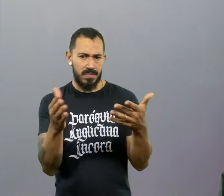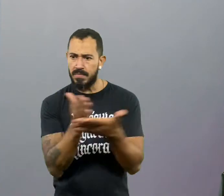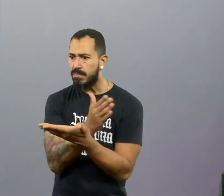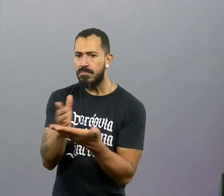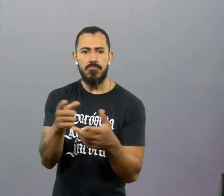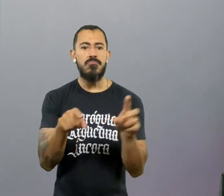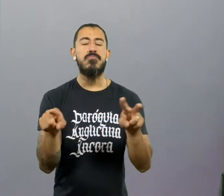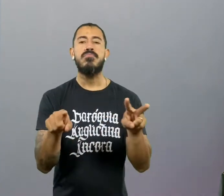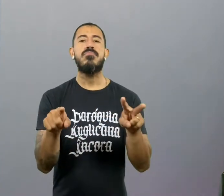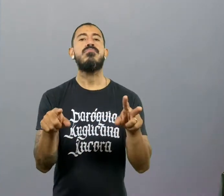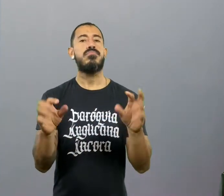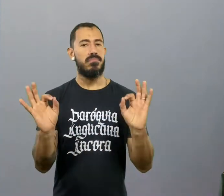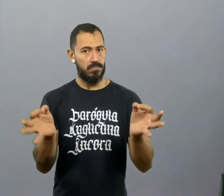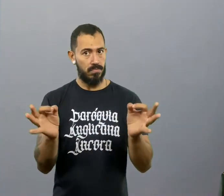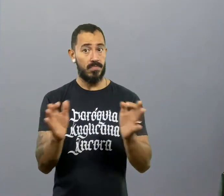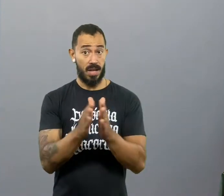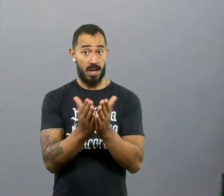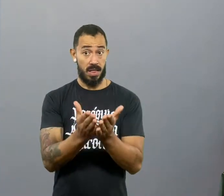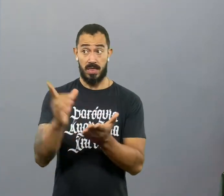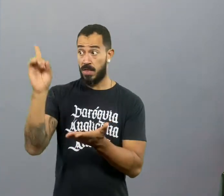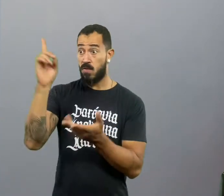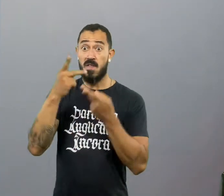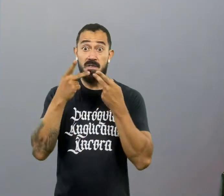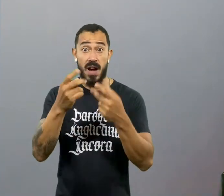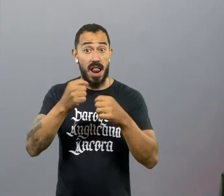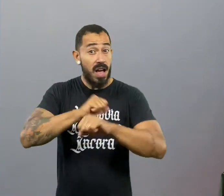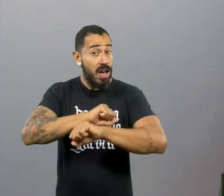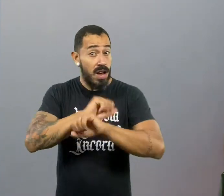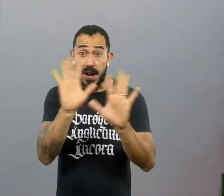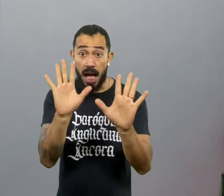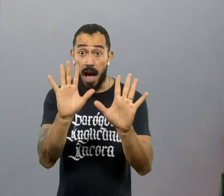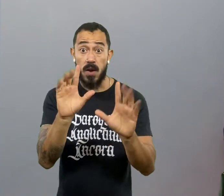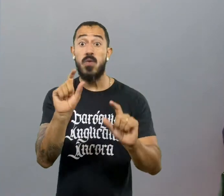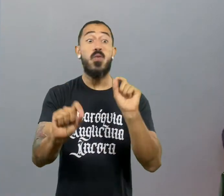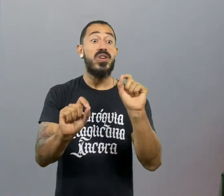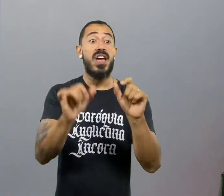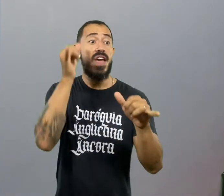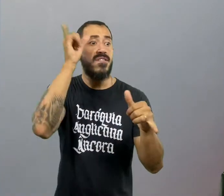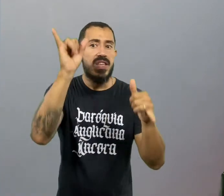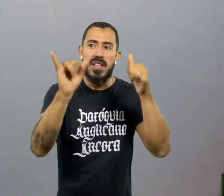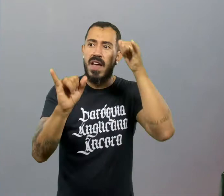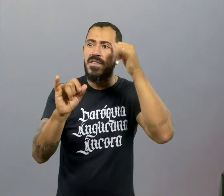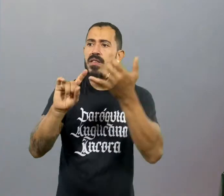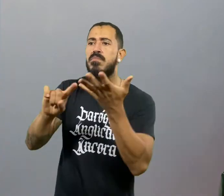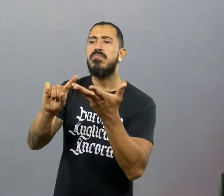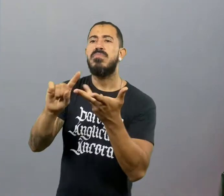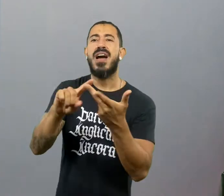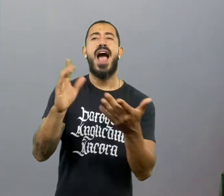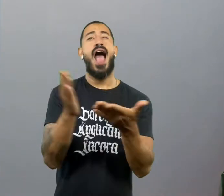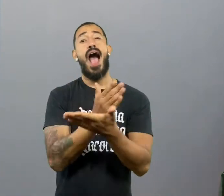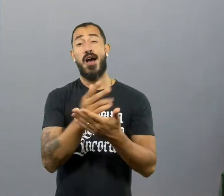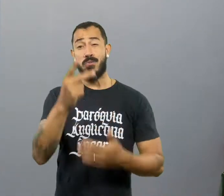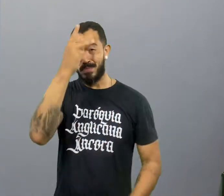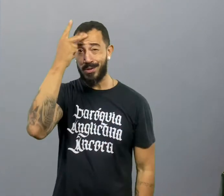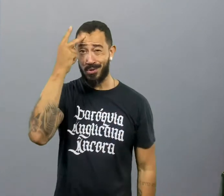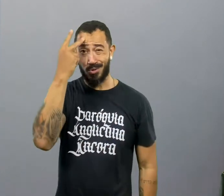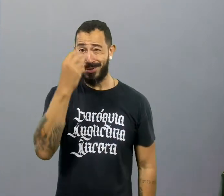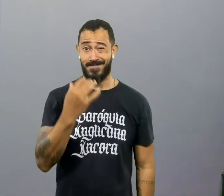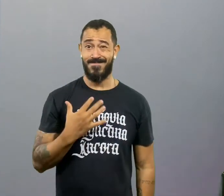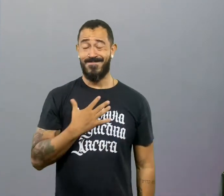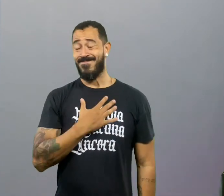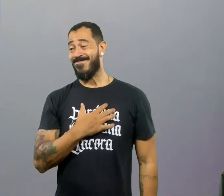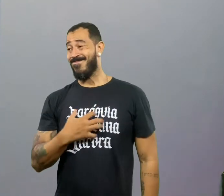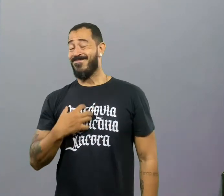claras, coisas muito claras, acerca do que você não deveria fazer, com quem você não deveria andar. Tem certo tipo de jeito que não vale a pena